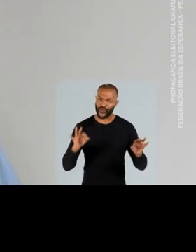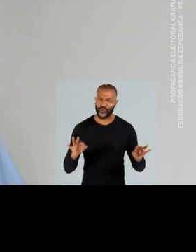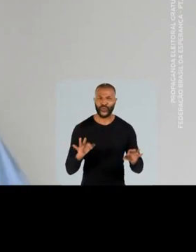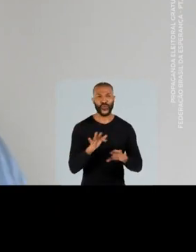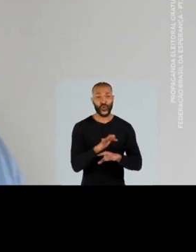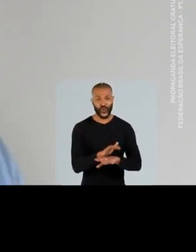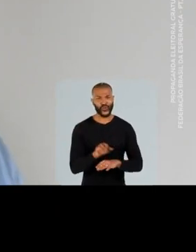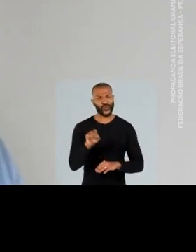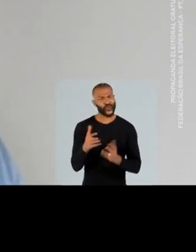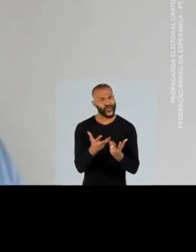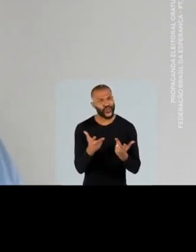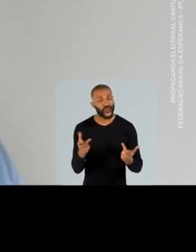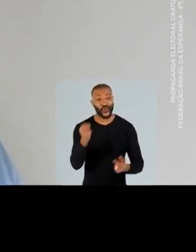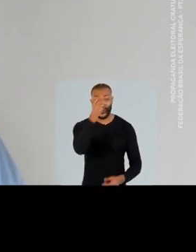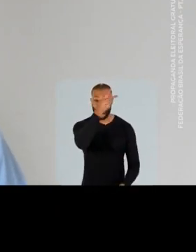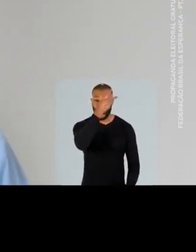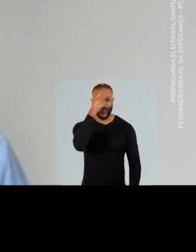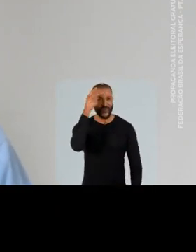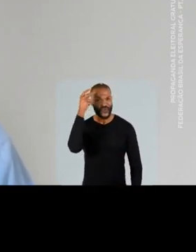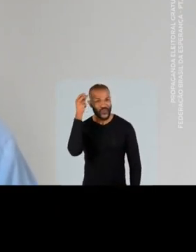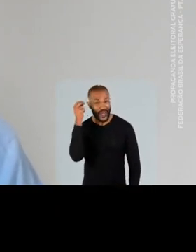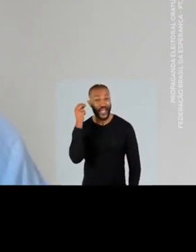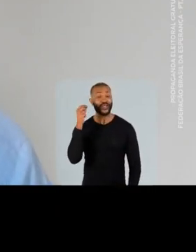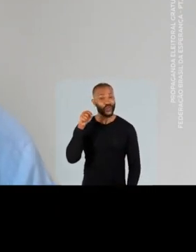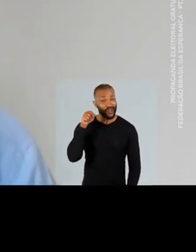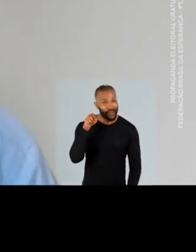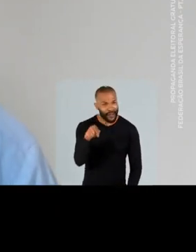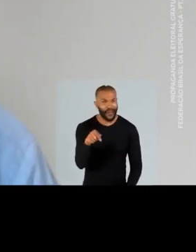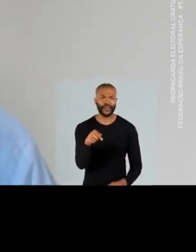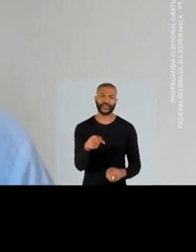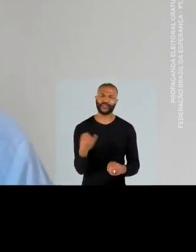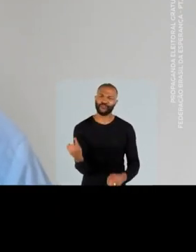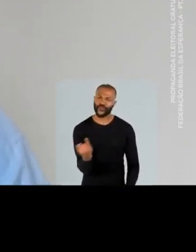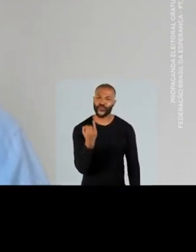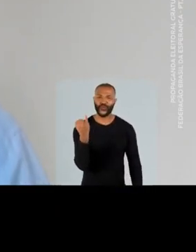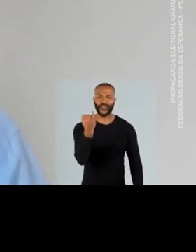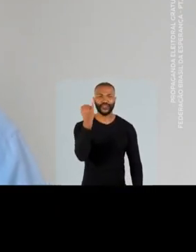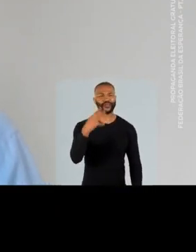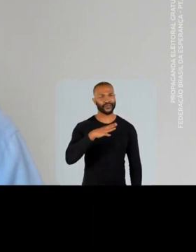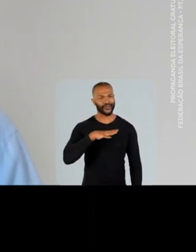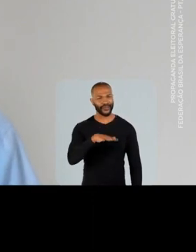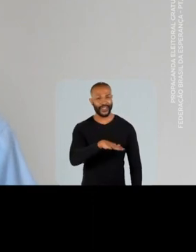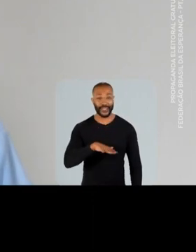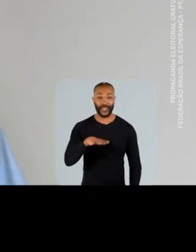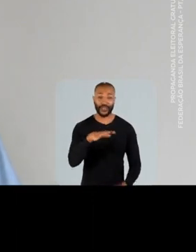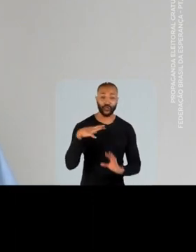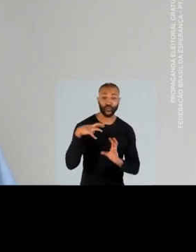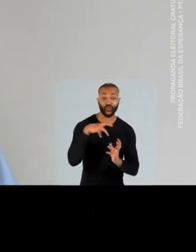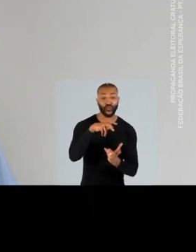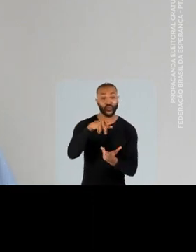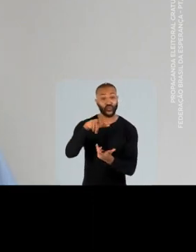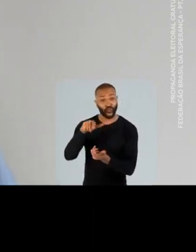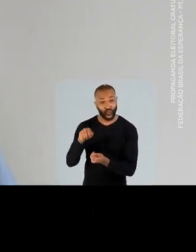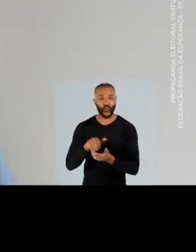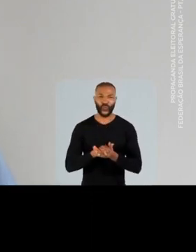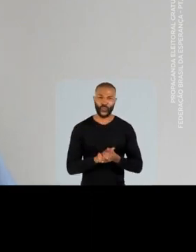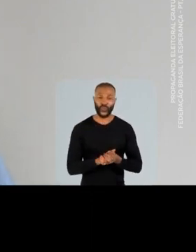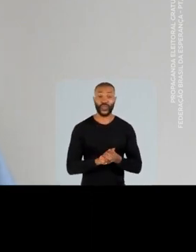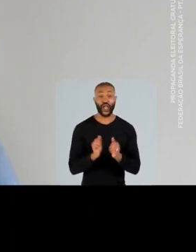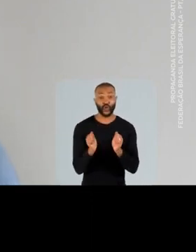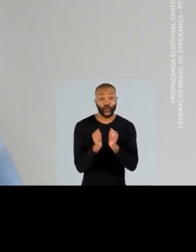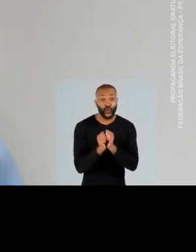ministro da educação da história do país e prefeito da maior cidade. É o único candidato